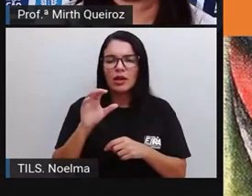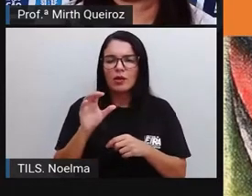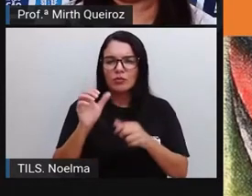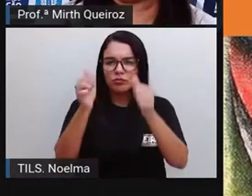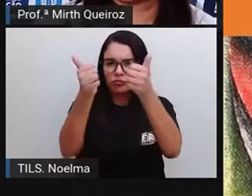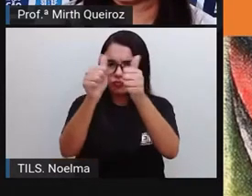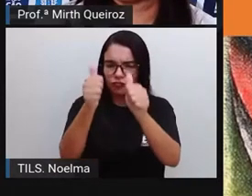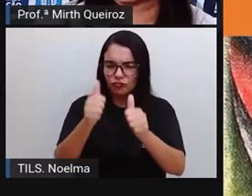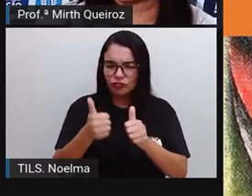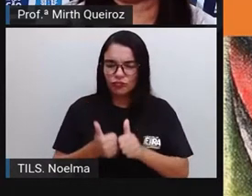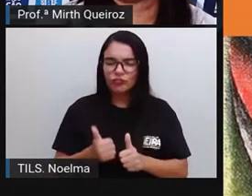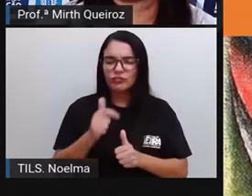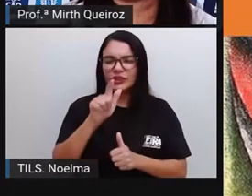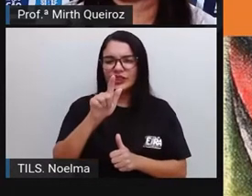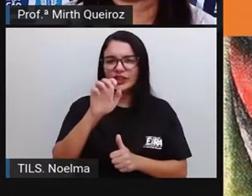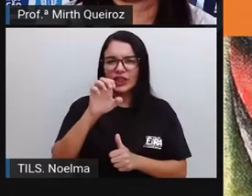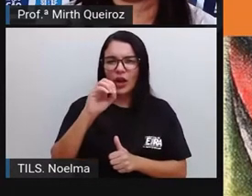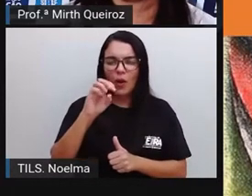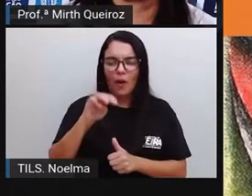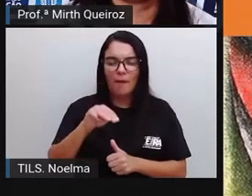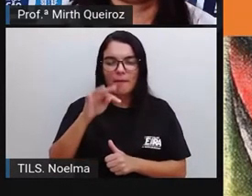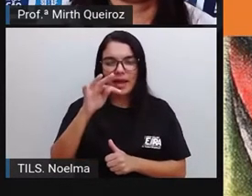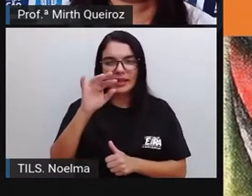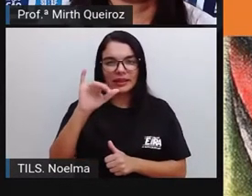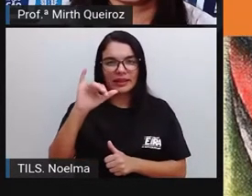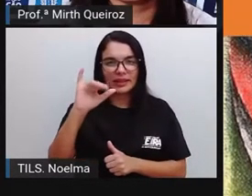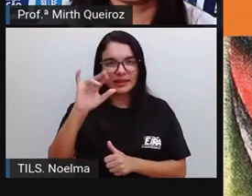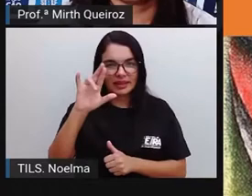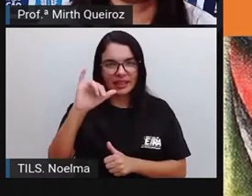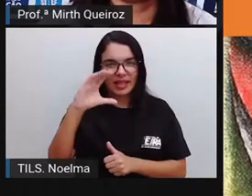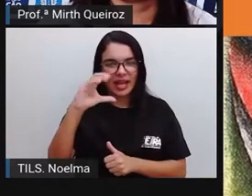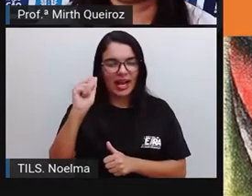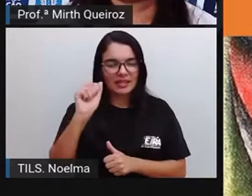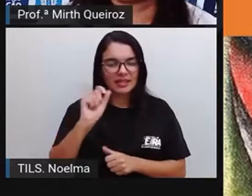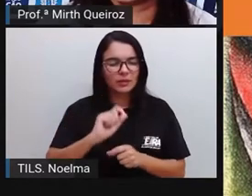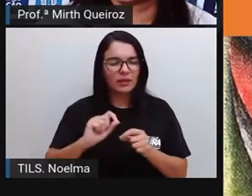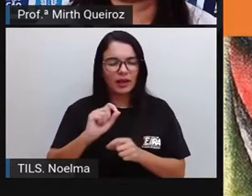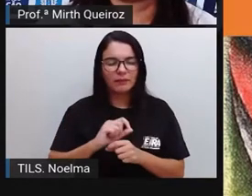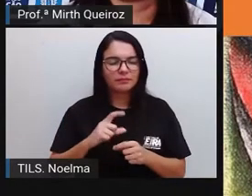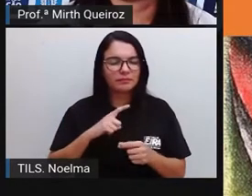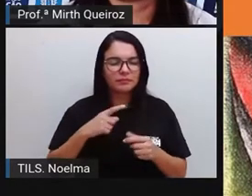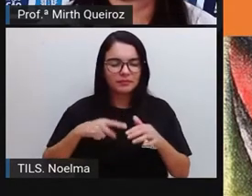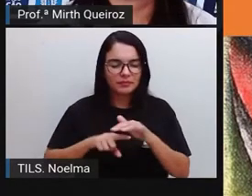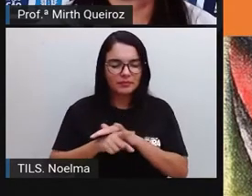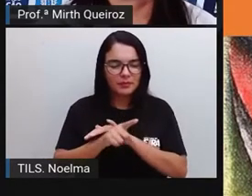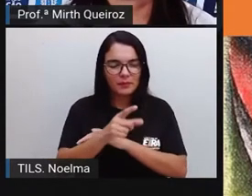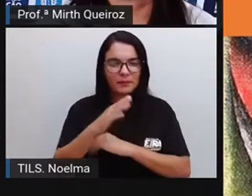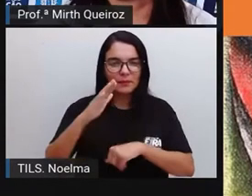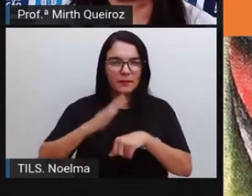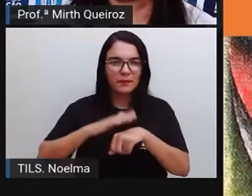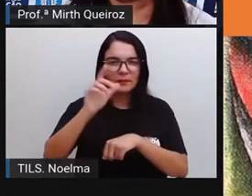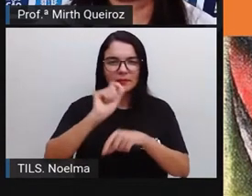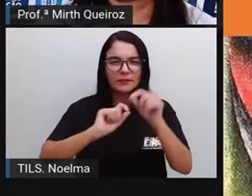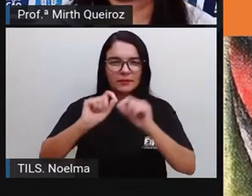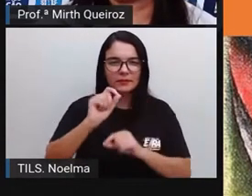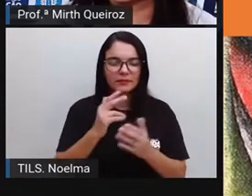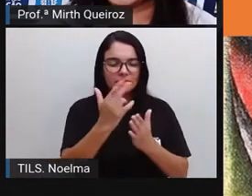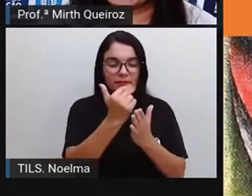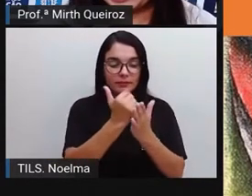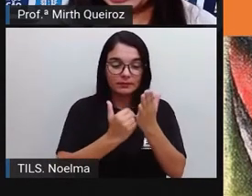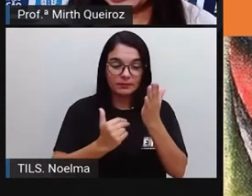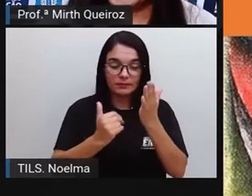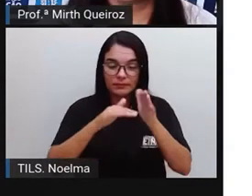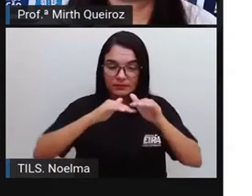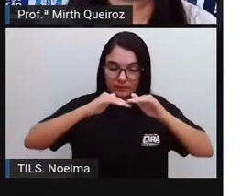formar figuras representativas ou então figuras abstratas. E hoje a gente vai explorar um pouquinho mais das figuras planas